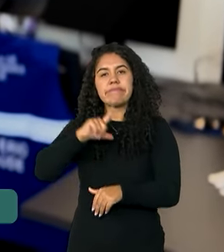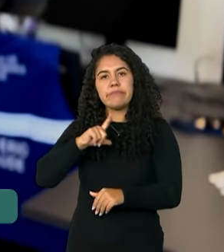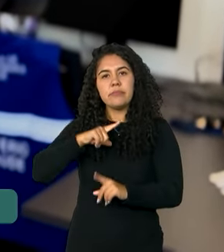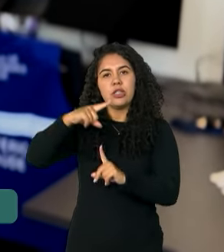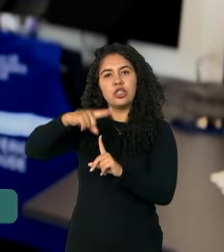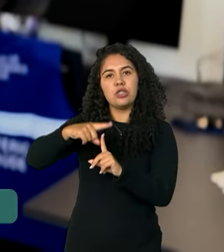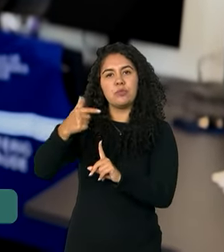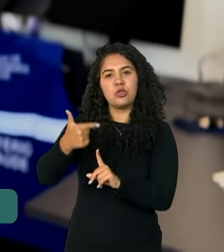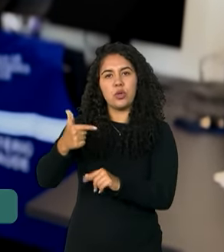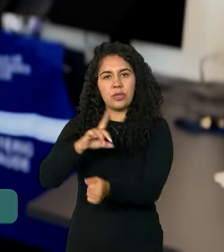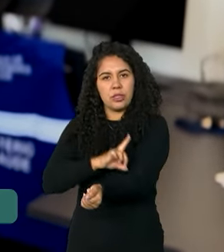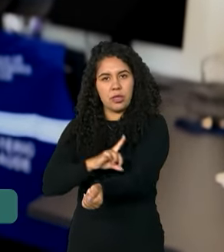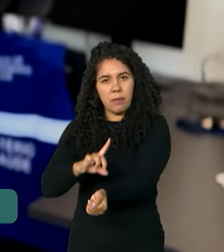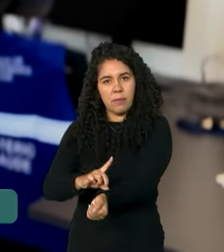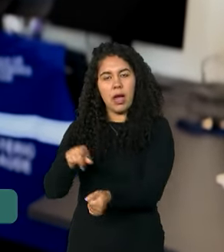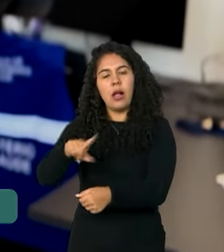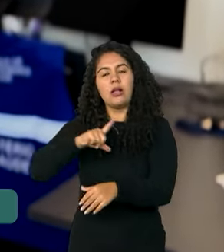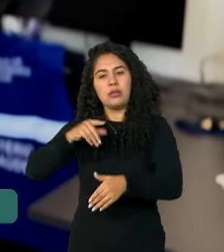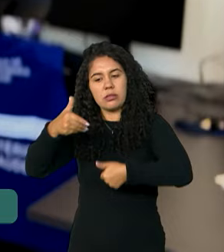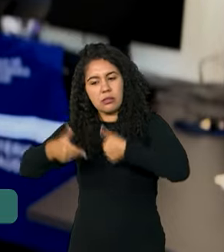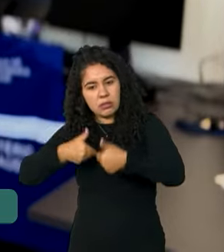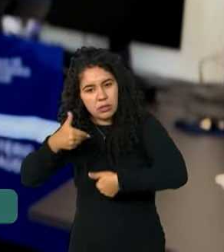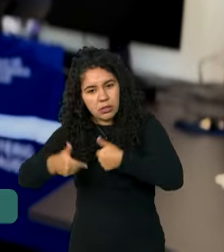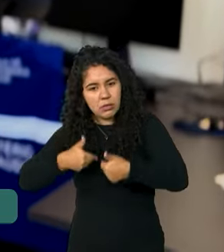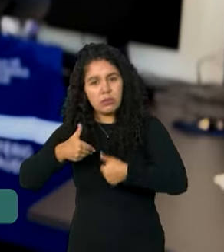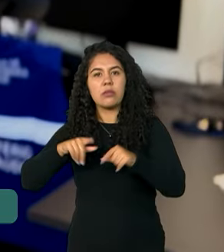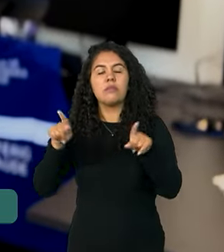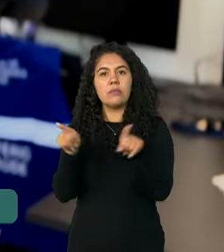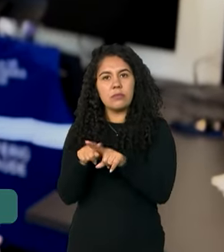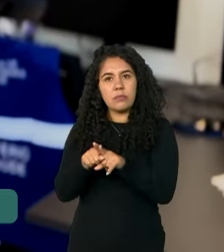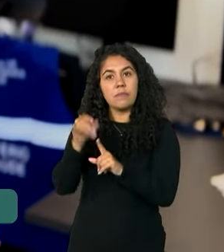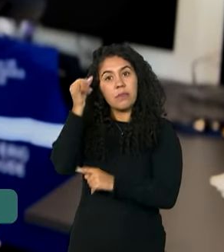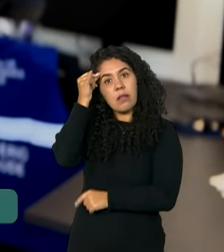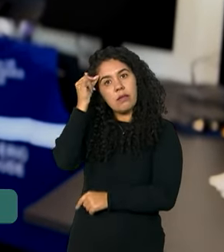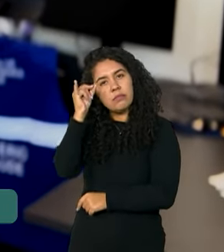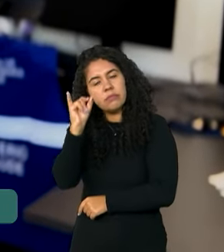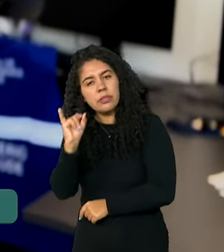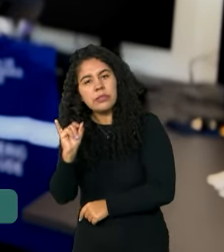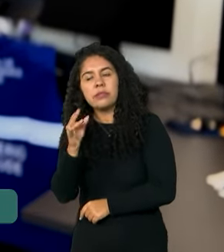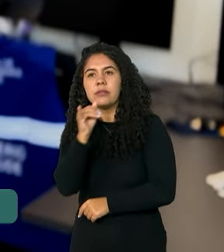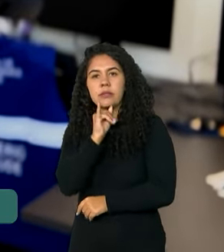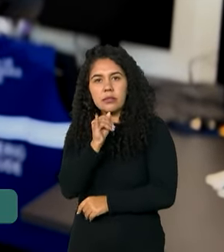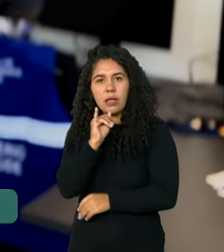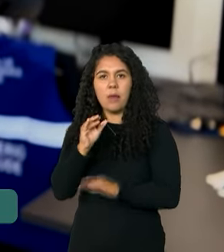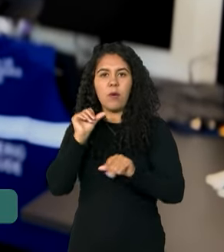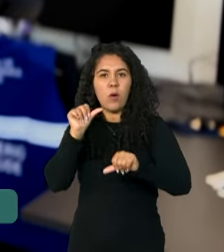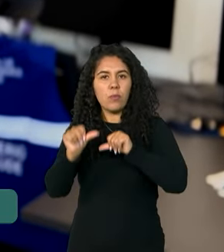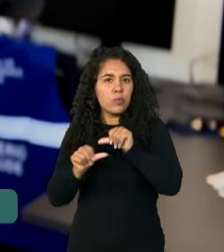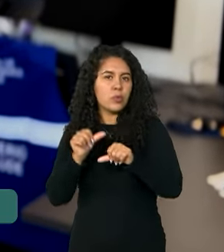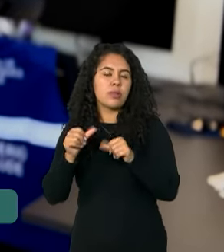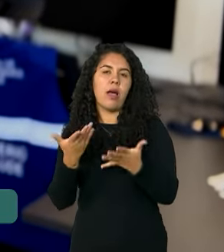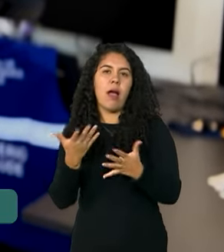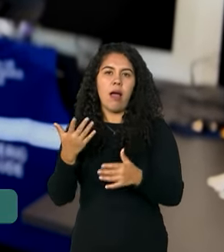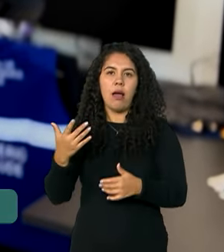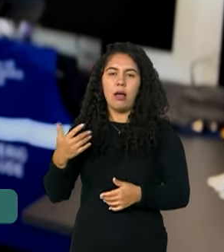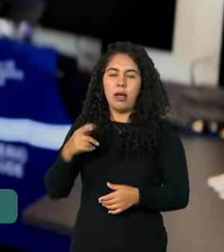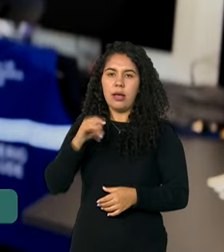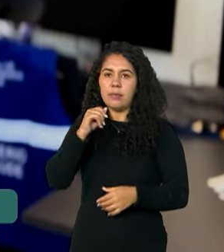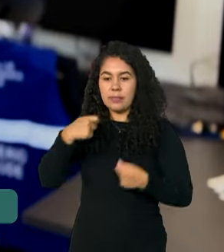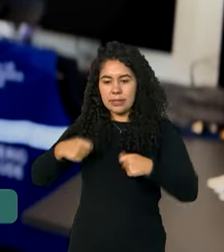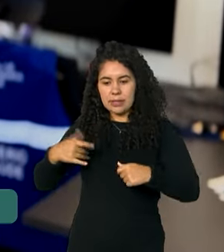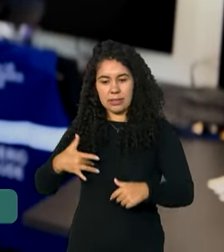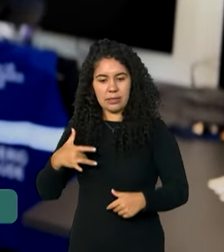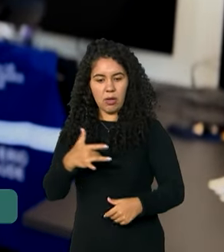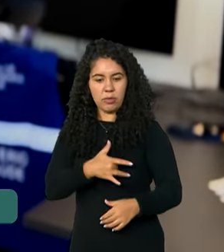o tratamento inclui, além do que a gente já falou, sobre a prevenção de mudança de estilo de vida, mudança dos modos de viver.